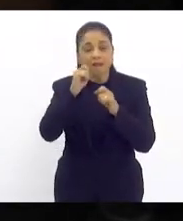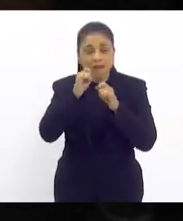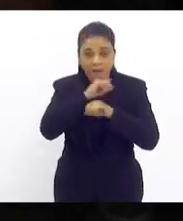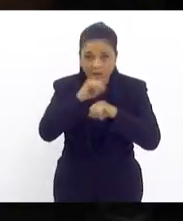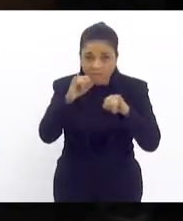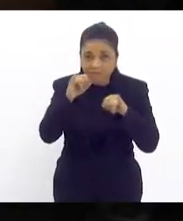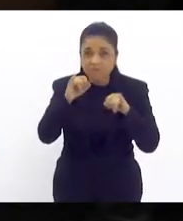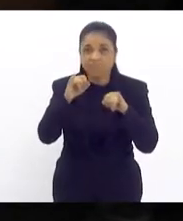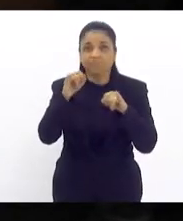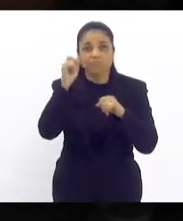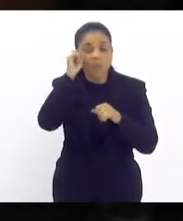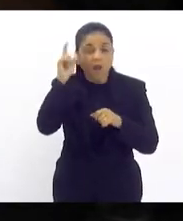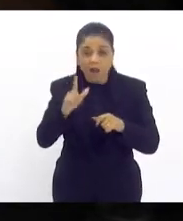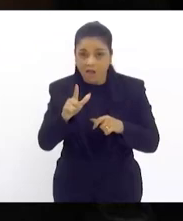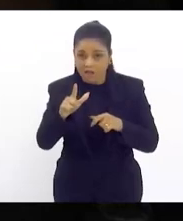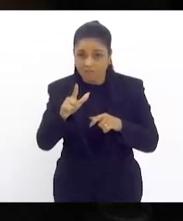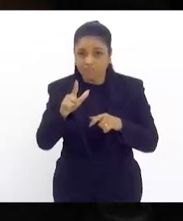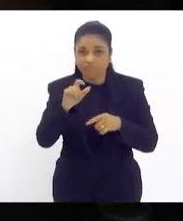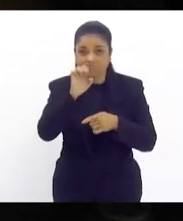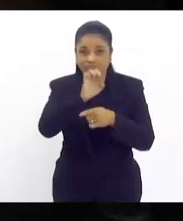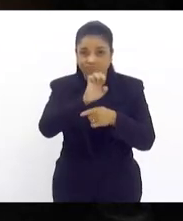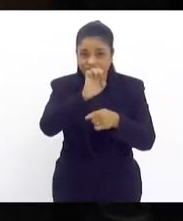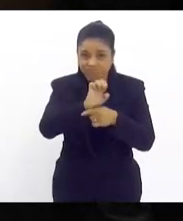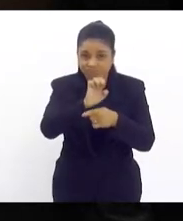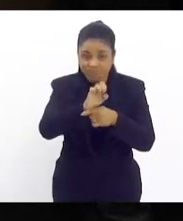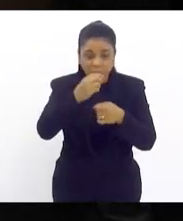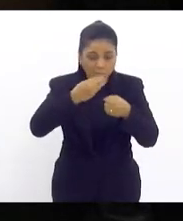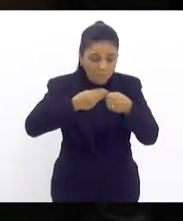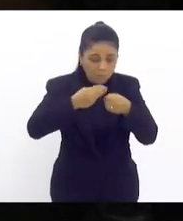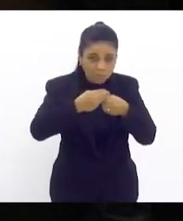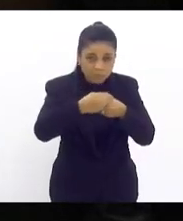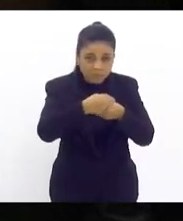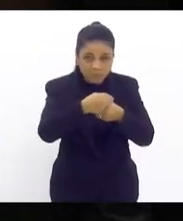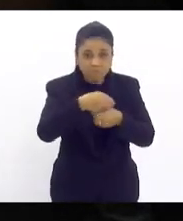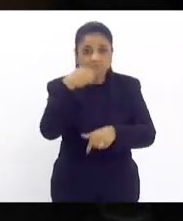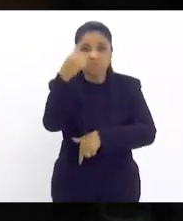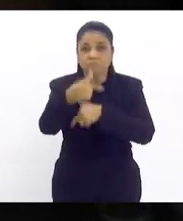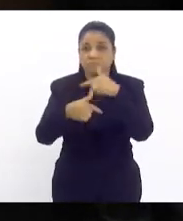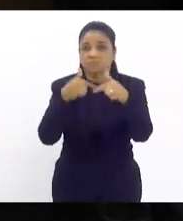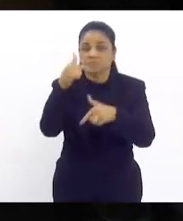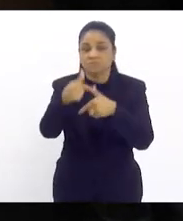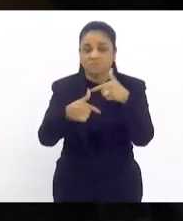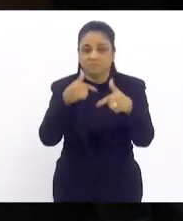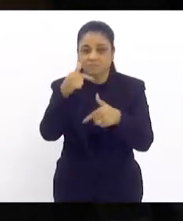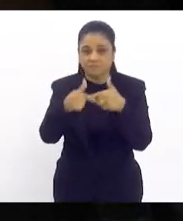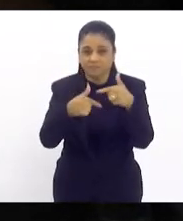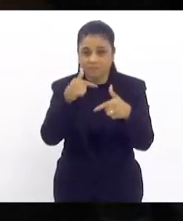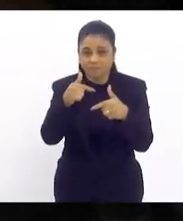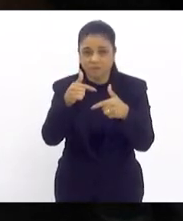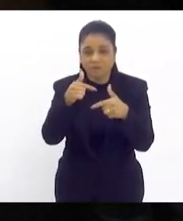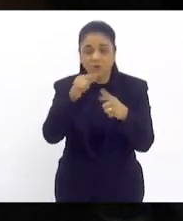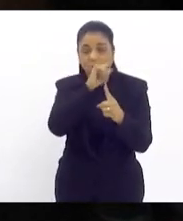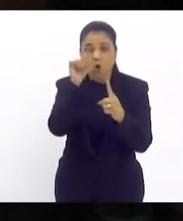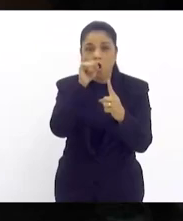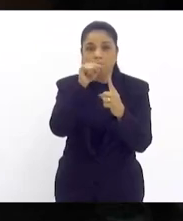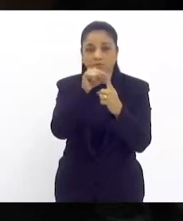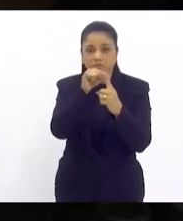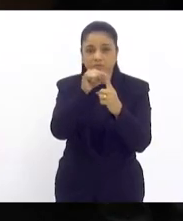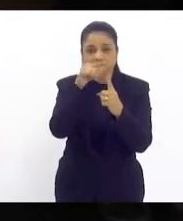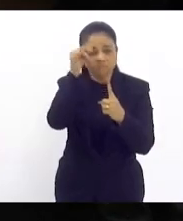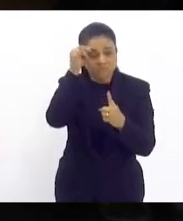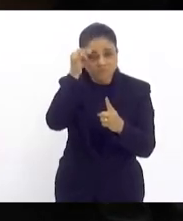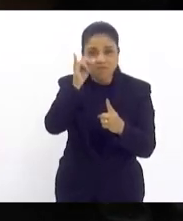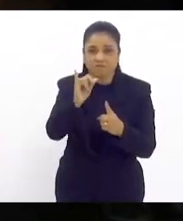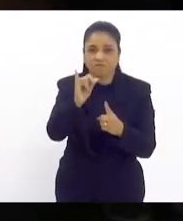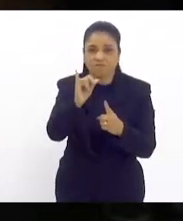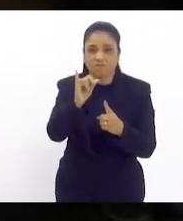para o Estado e os municípios trabalharem mais no objetivo da prevenção